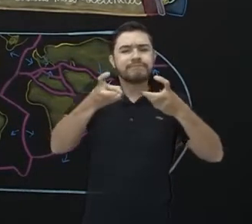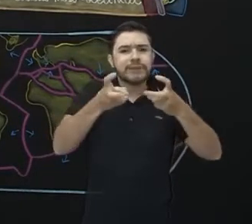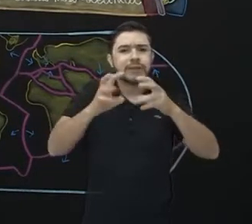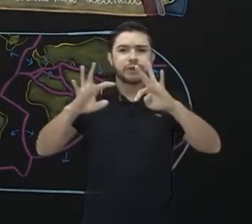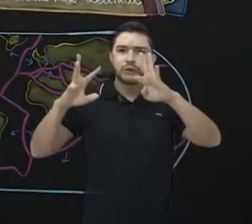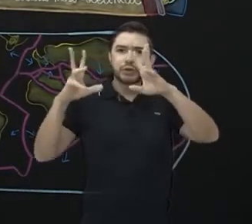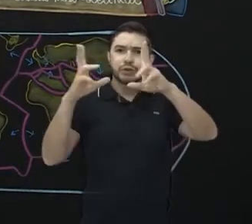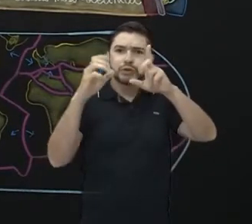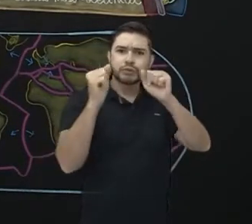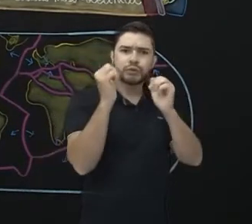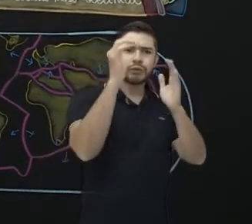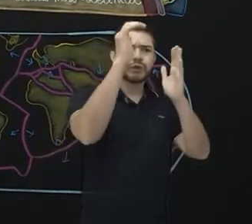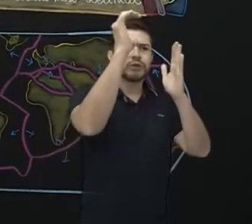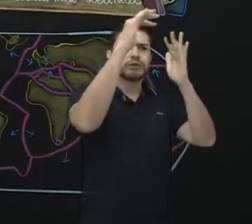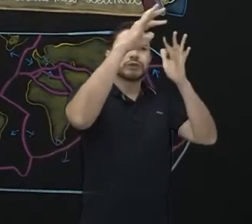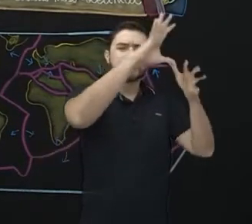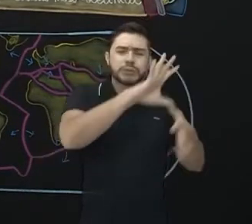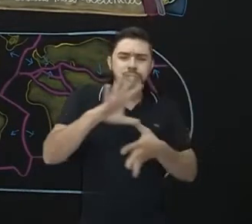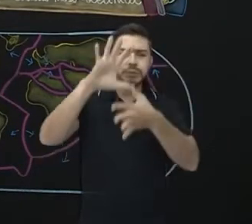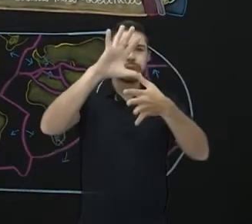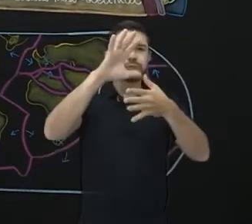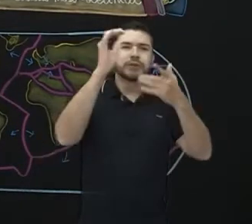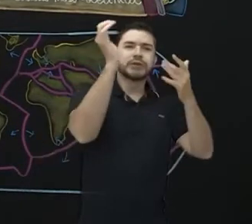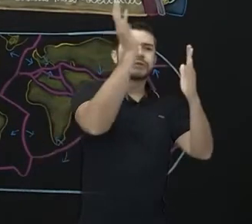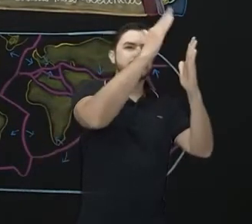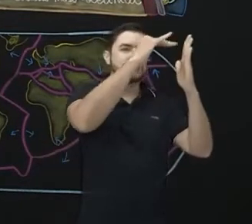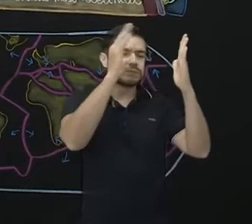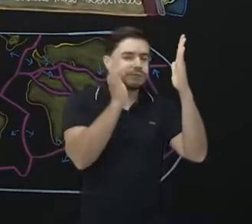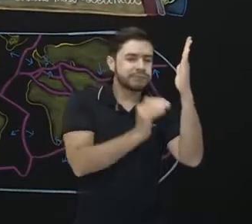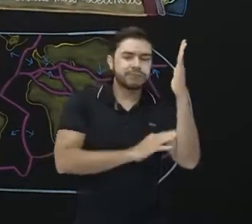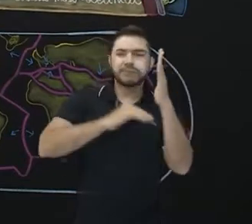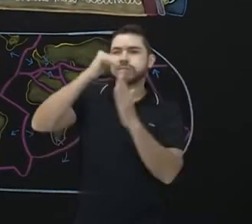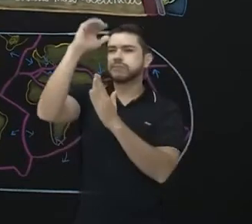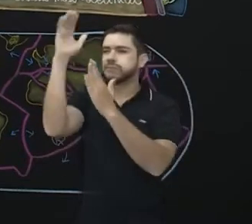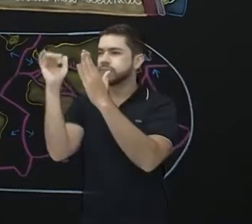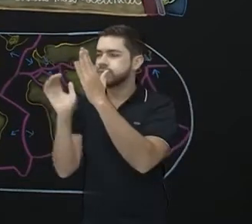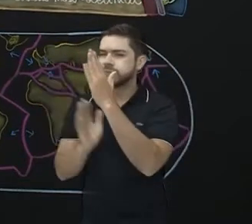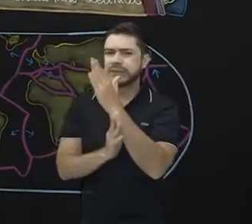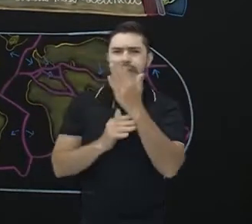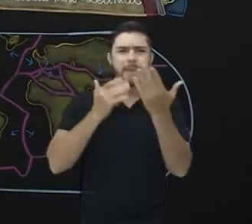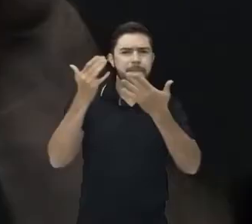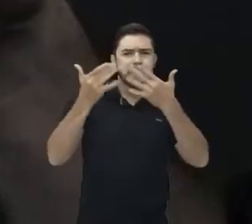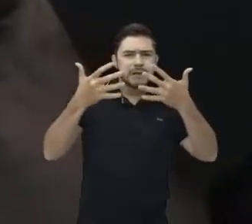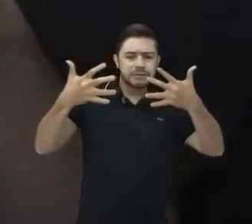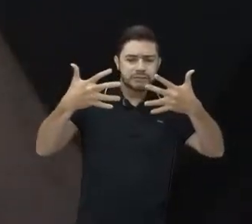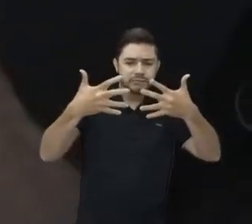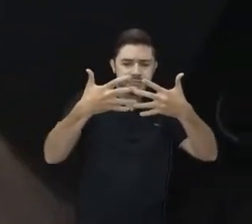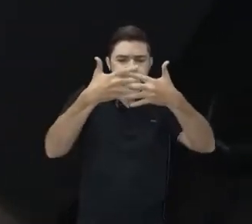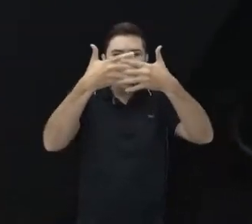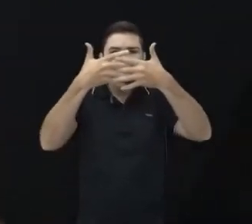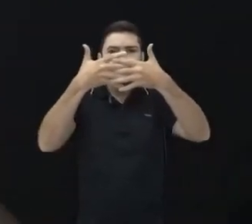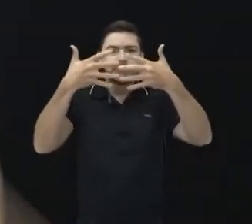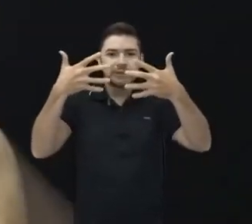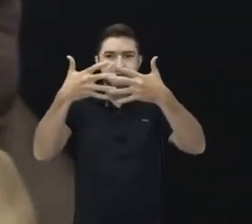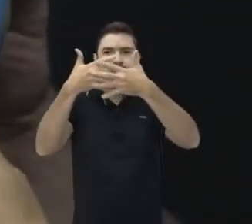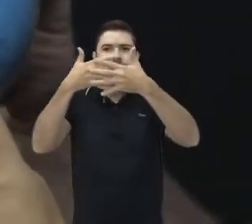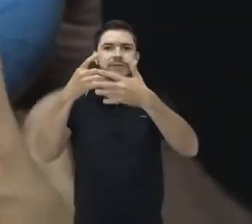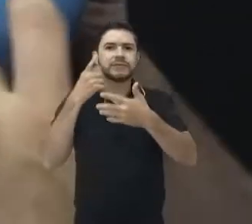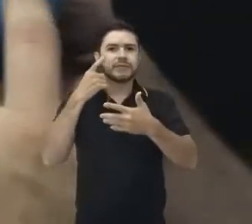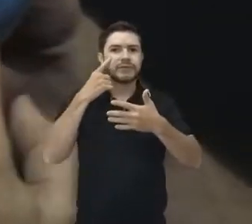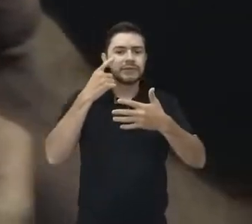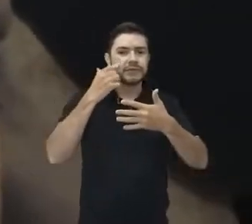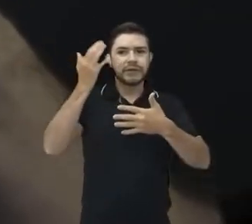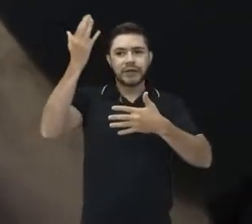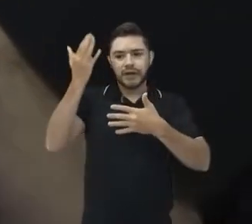formatos de todos os continentes, eles meio que se encaixam. Papua Nova Guiné com a Austrália,